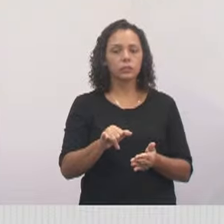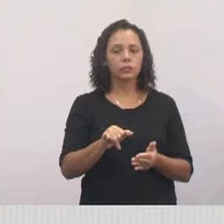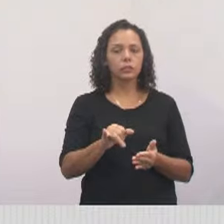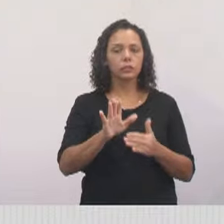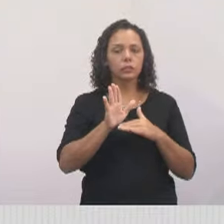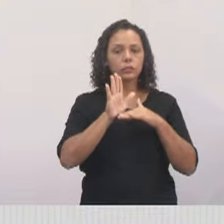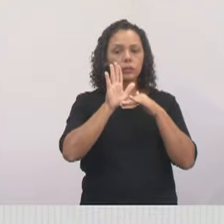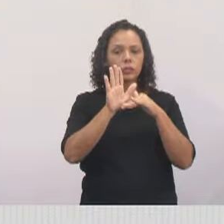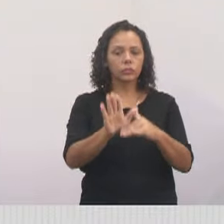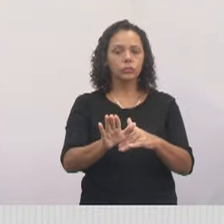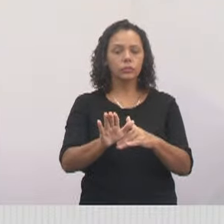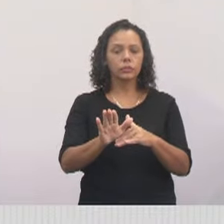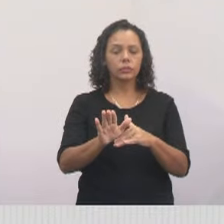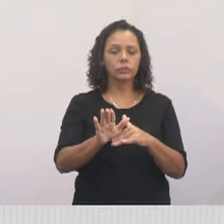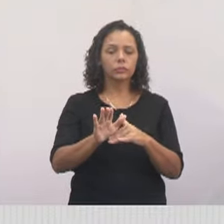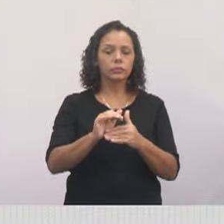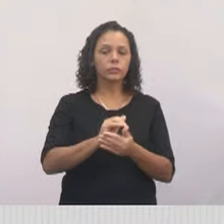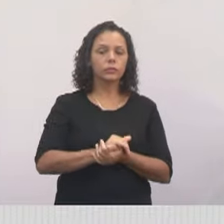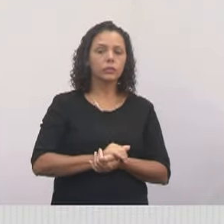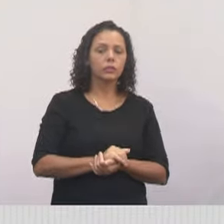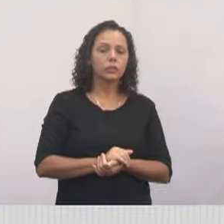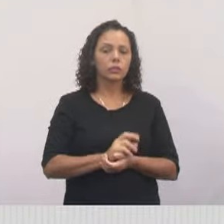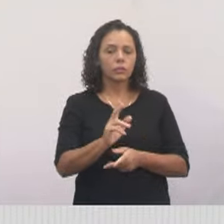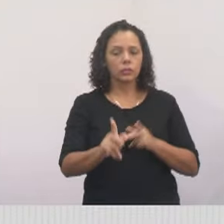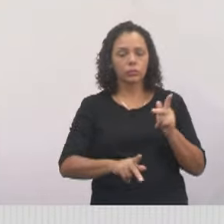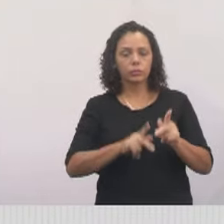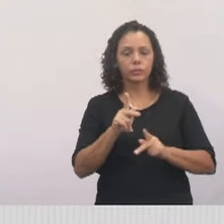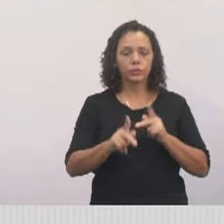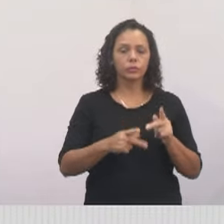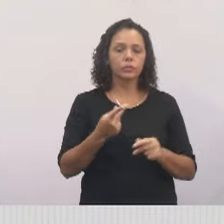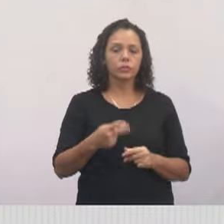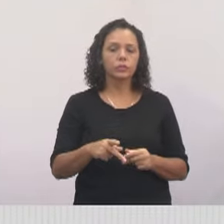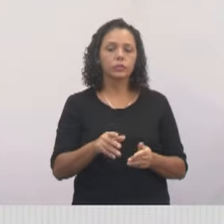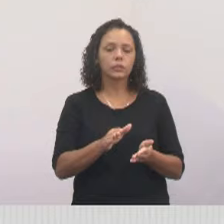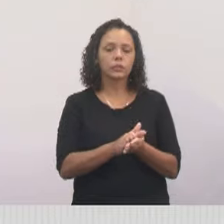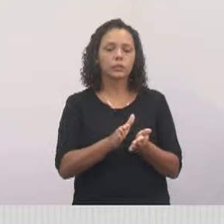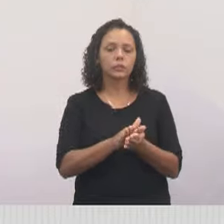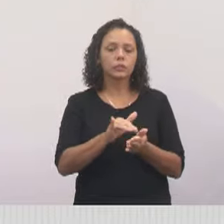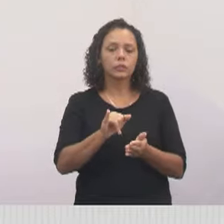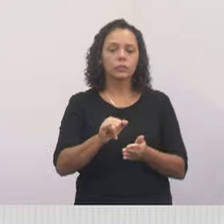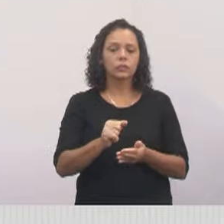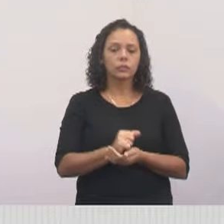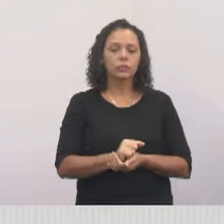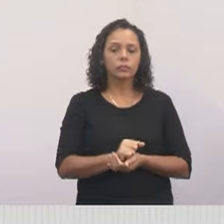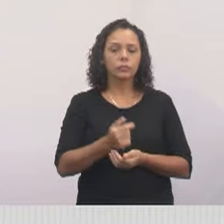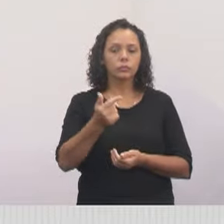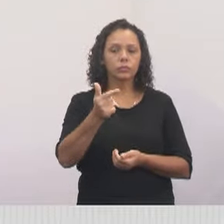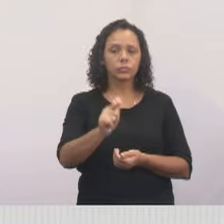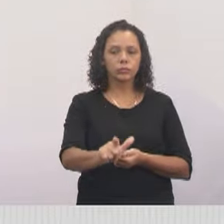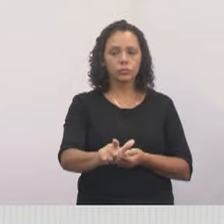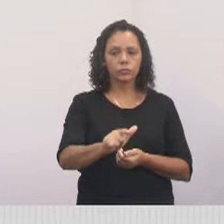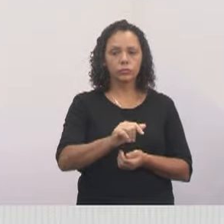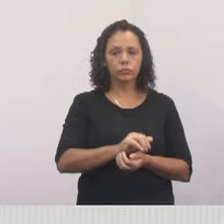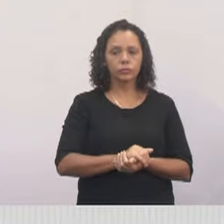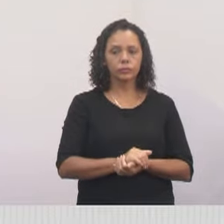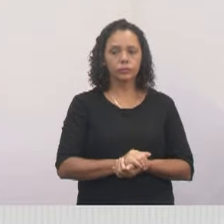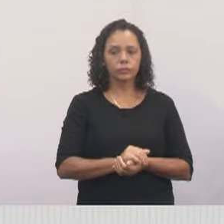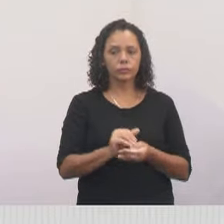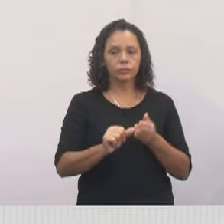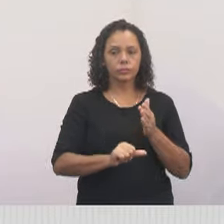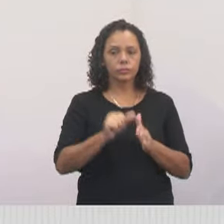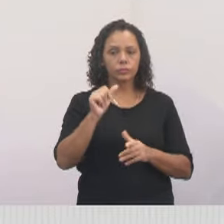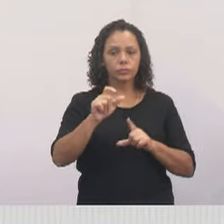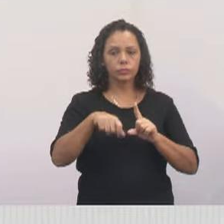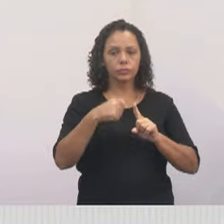colaborando aí com os munícipes da nossa cidade. Pode colocar, por gentileza, para mim o primeiro